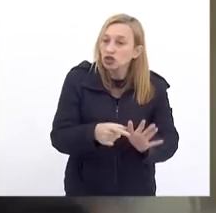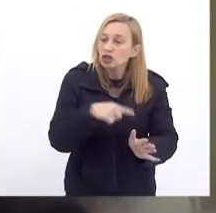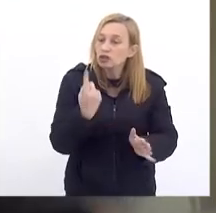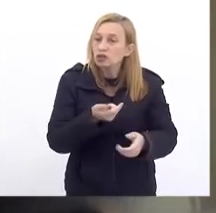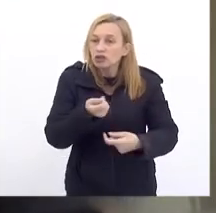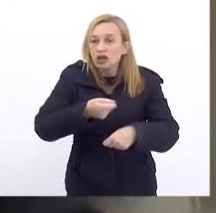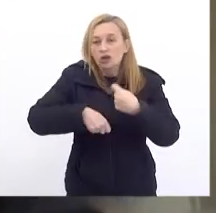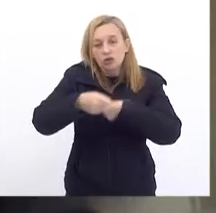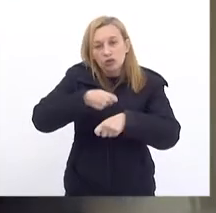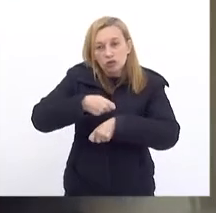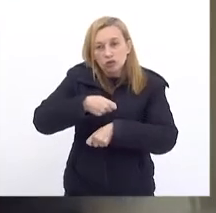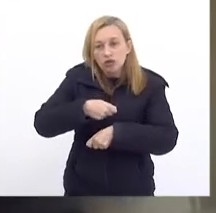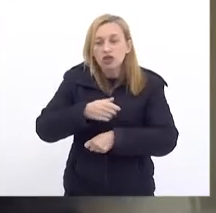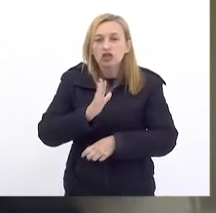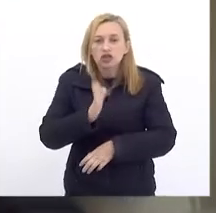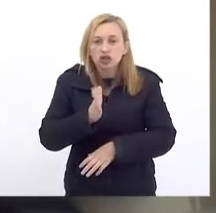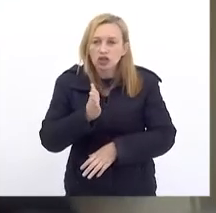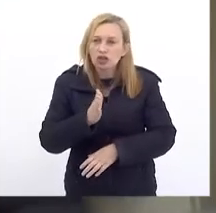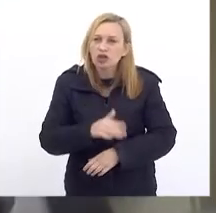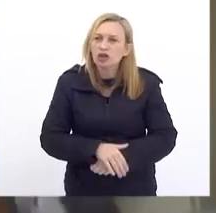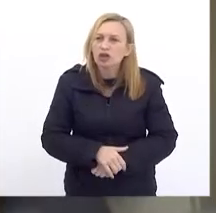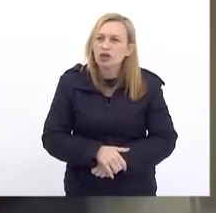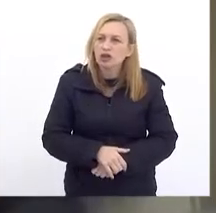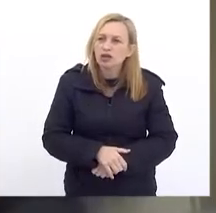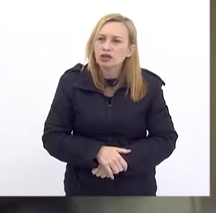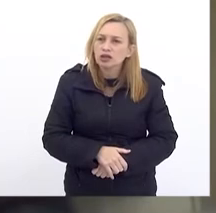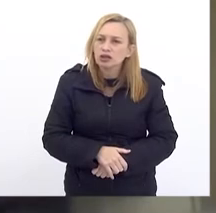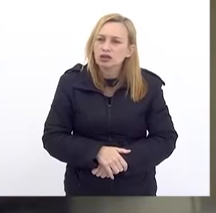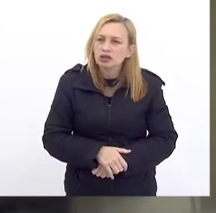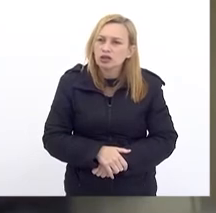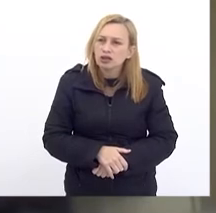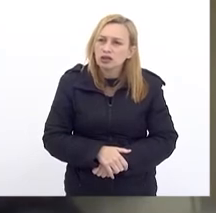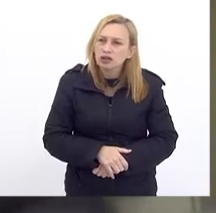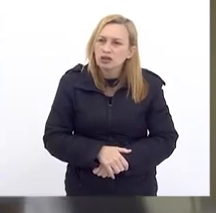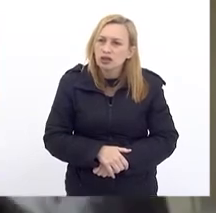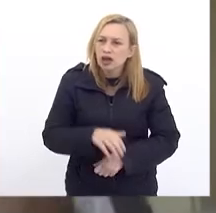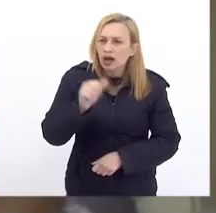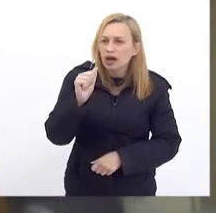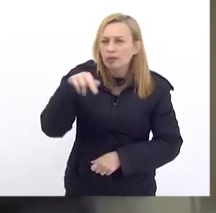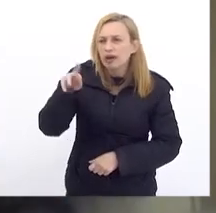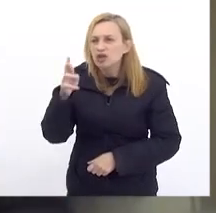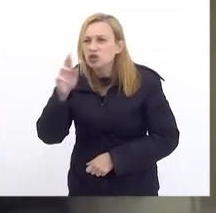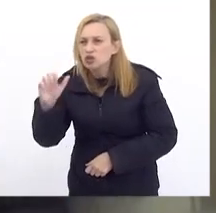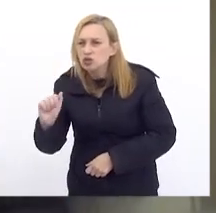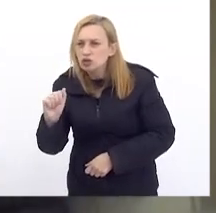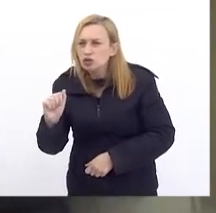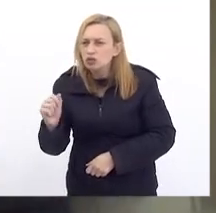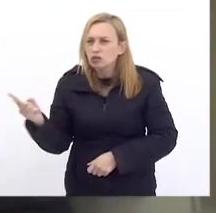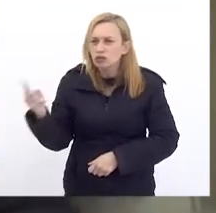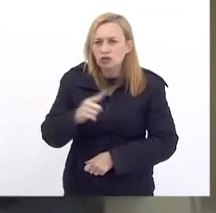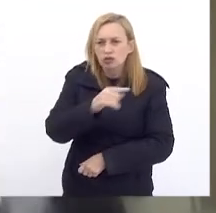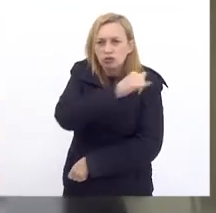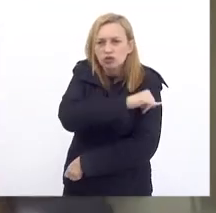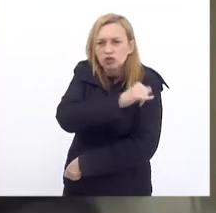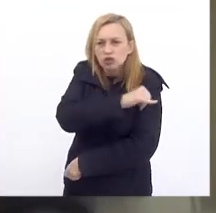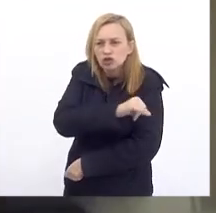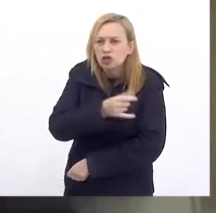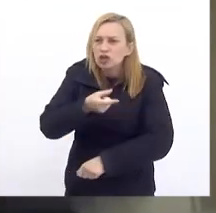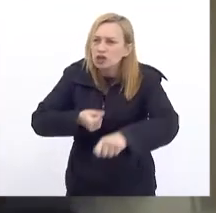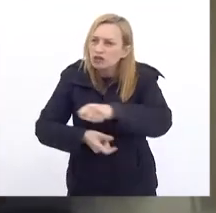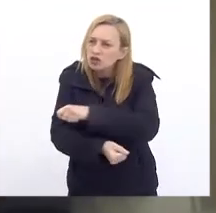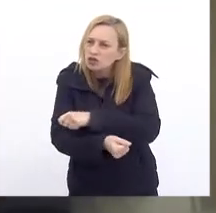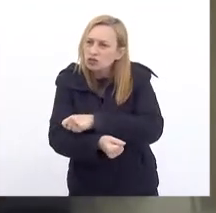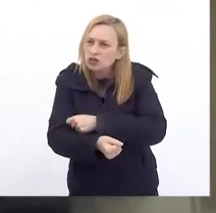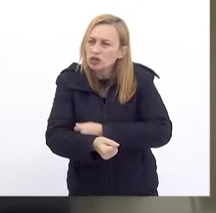Nós já Está aparecendo Com a Amazon Vindo para o Rio de Janeiro As pernambucanas Os investimentos